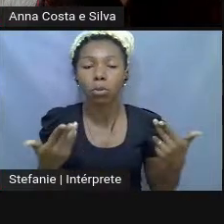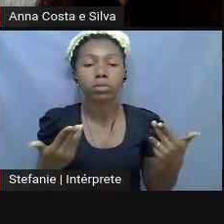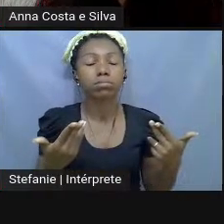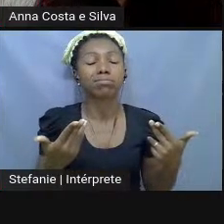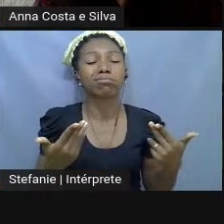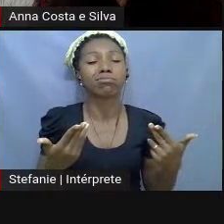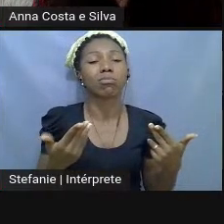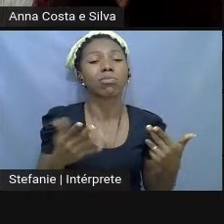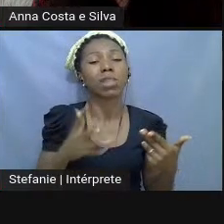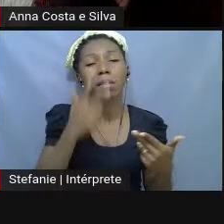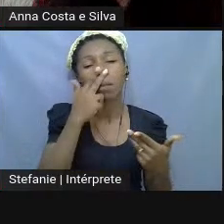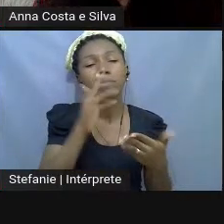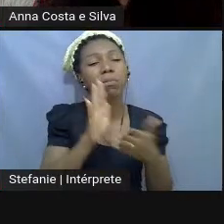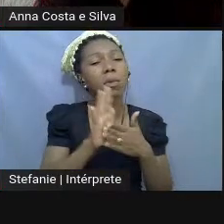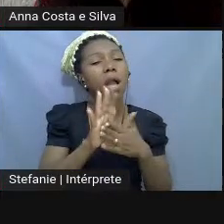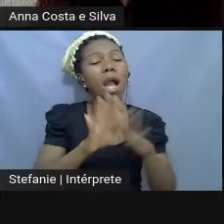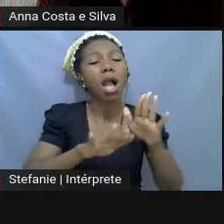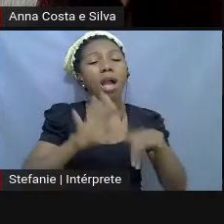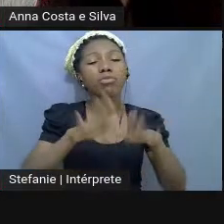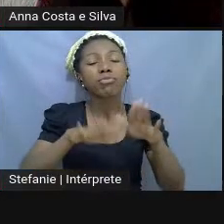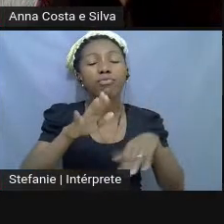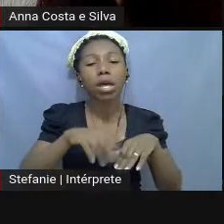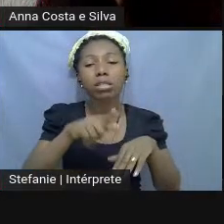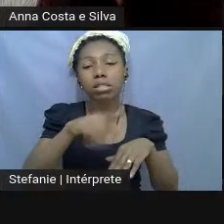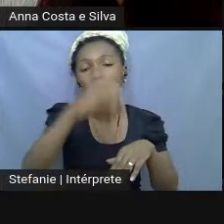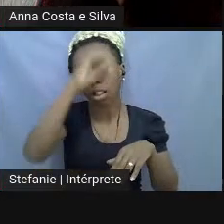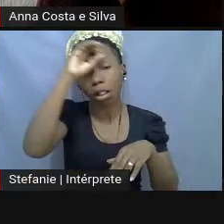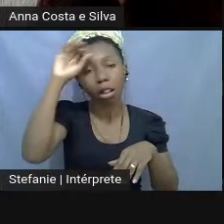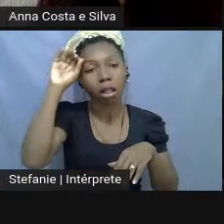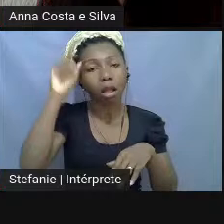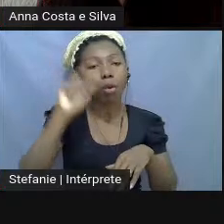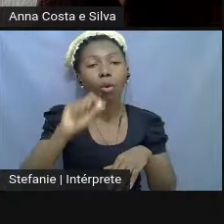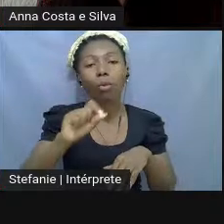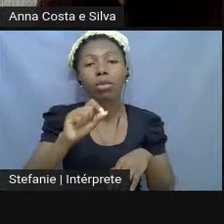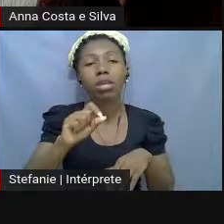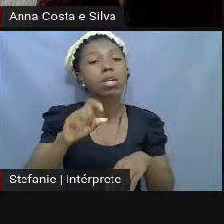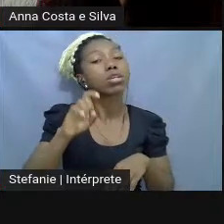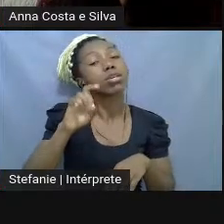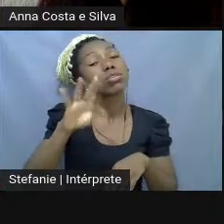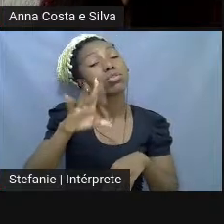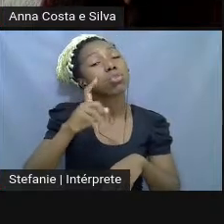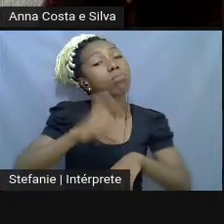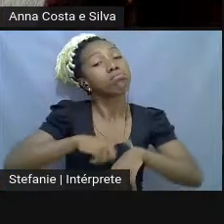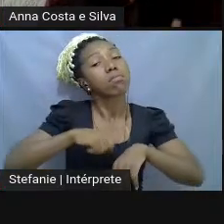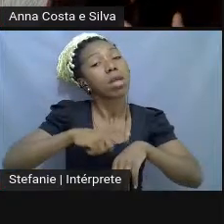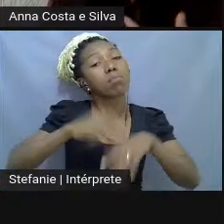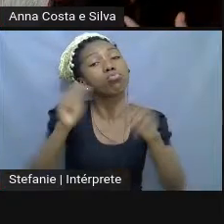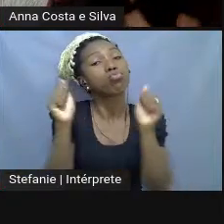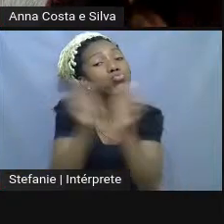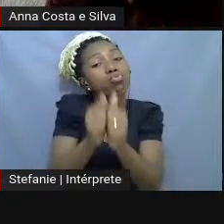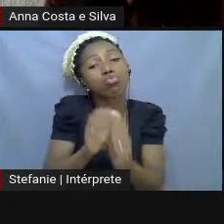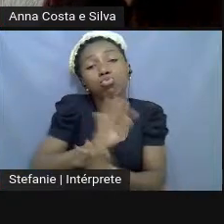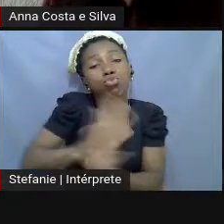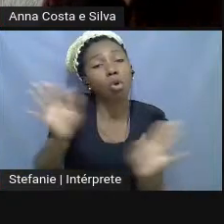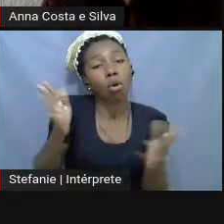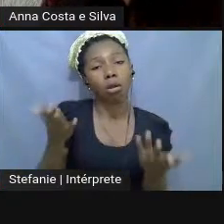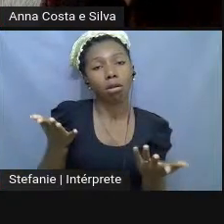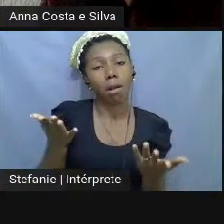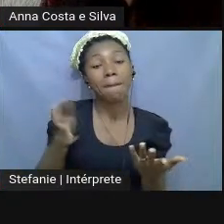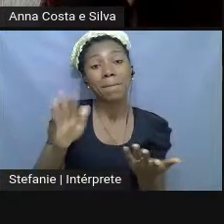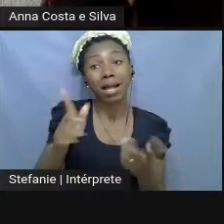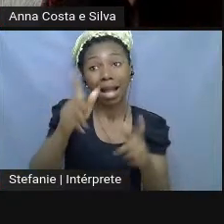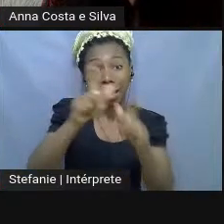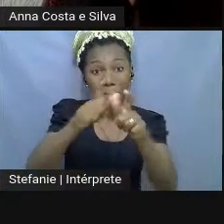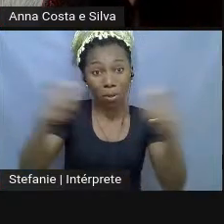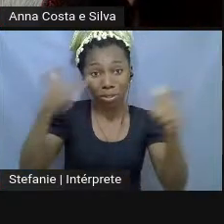Quase ingênua nesse trabalho que era... É... sobre o passatempo. E... E como que isso incomoda, né?